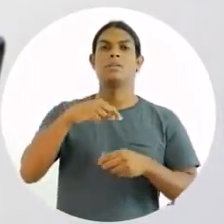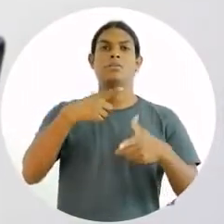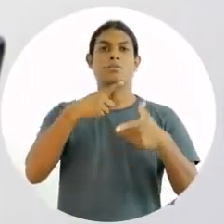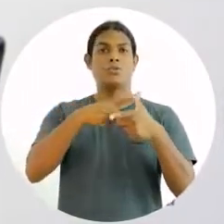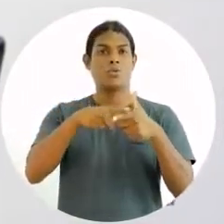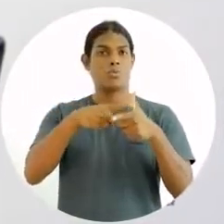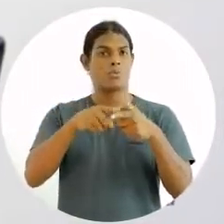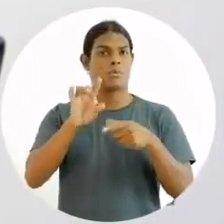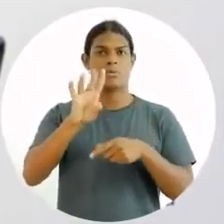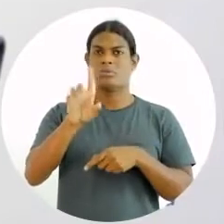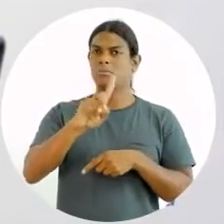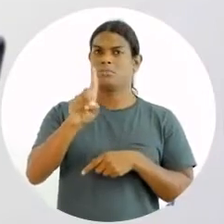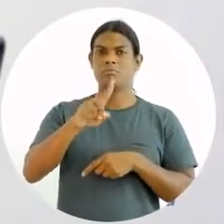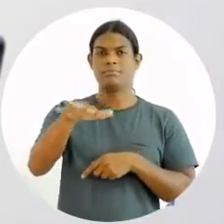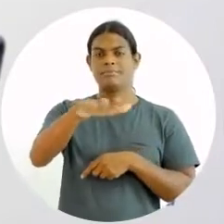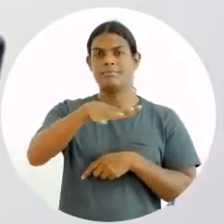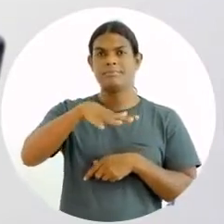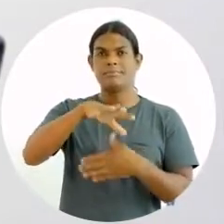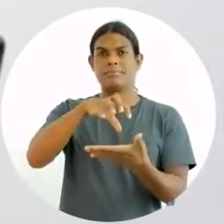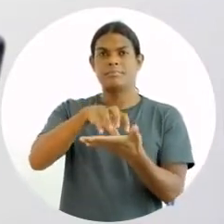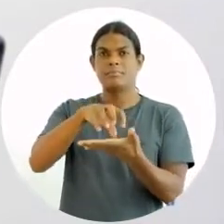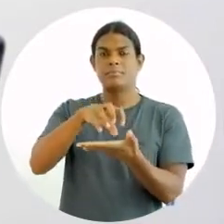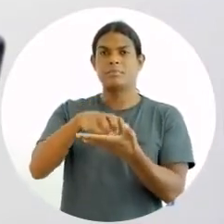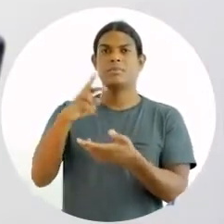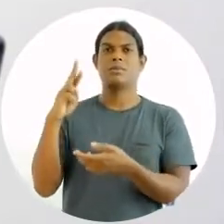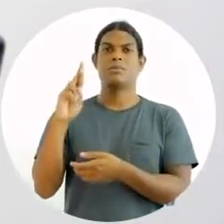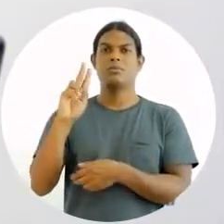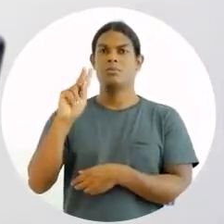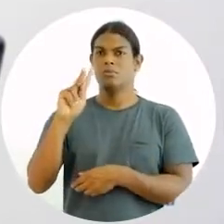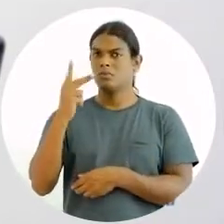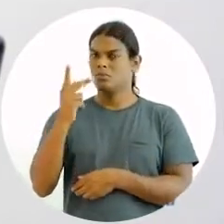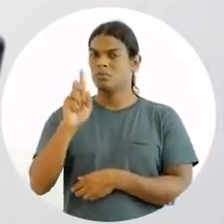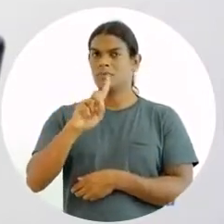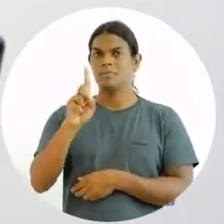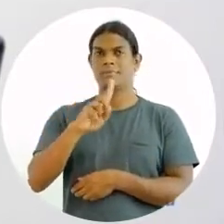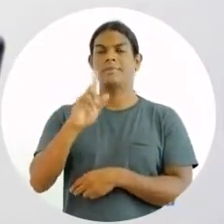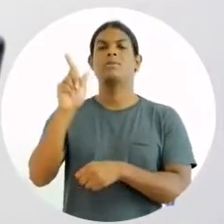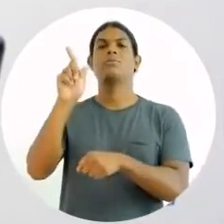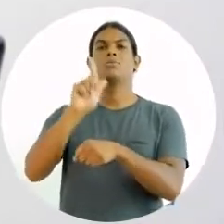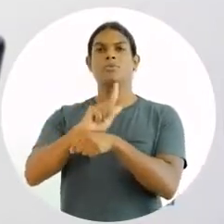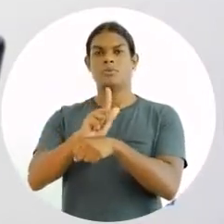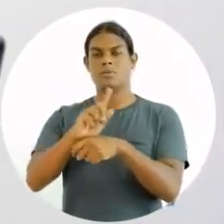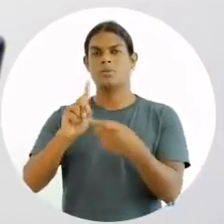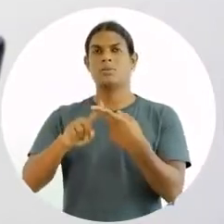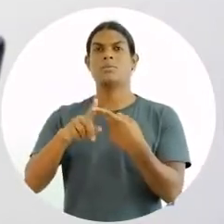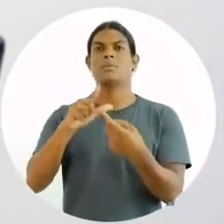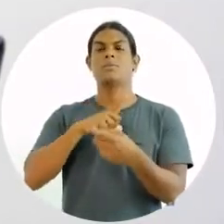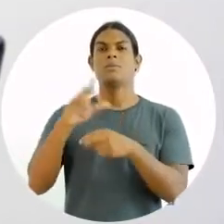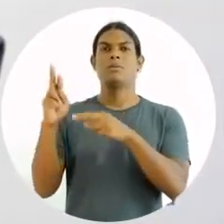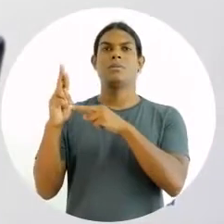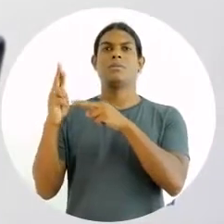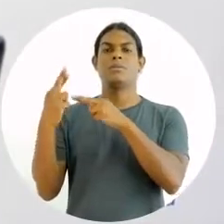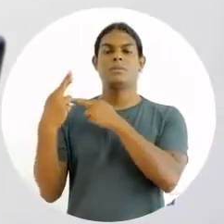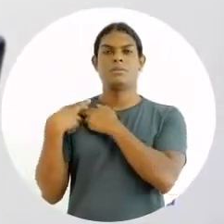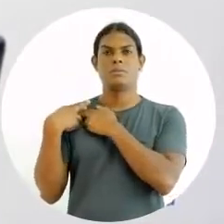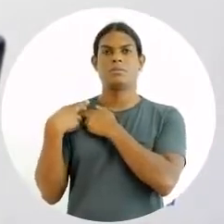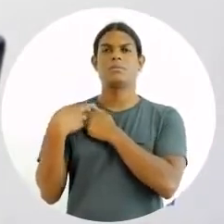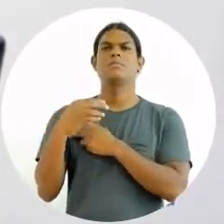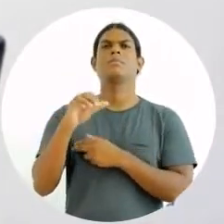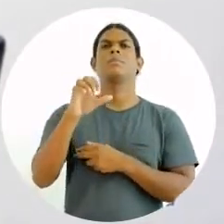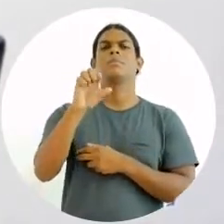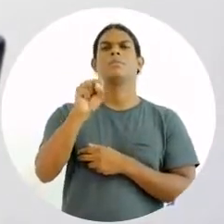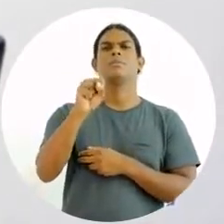área vai cuidar dos seus subordinados. E função de staff. É assessoria e